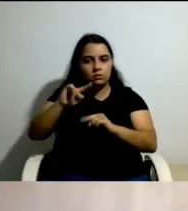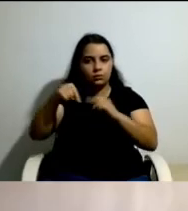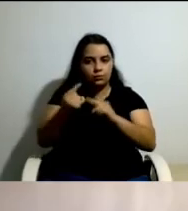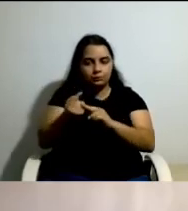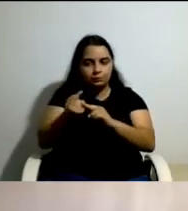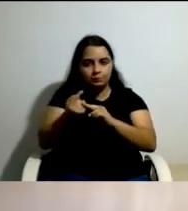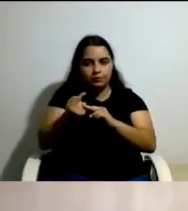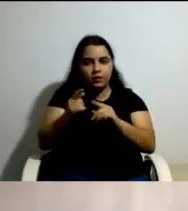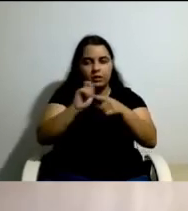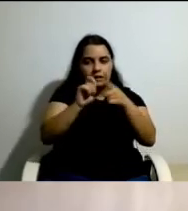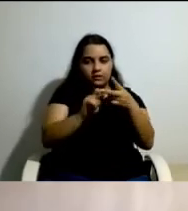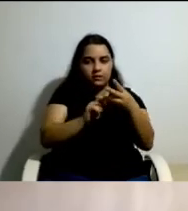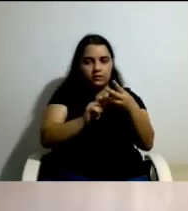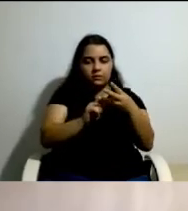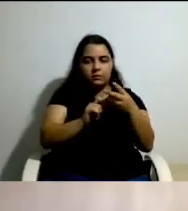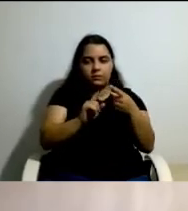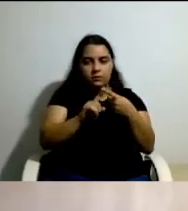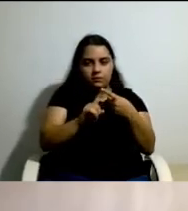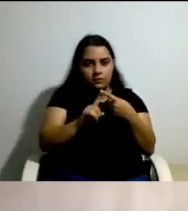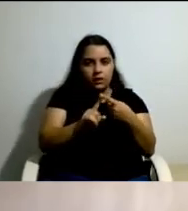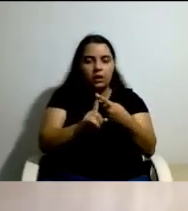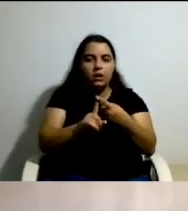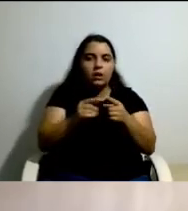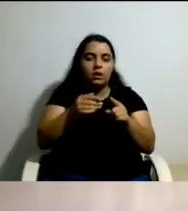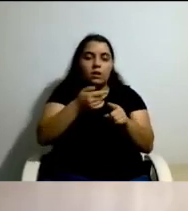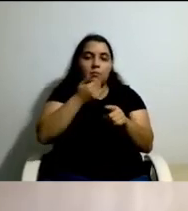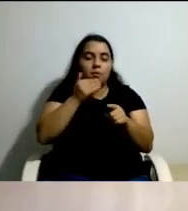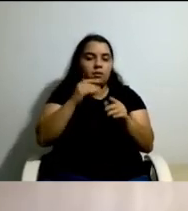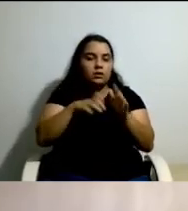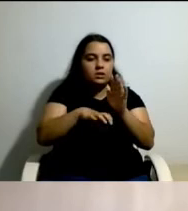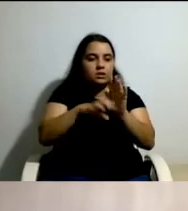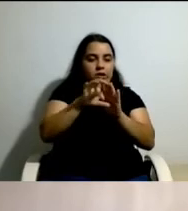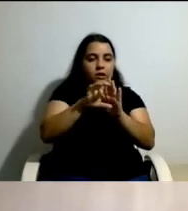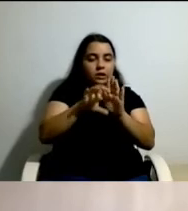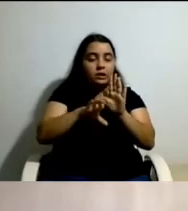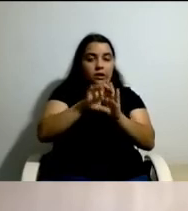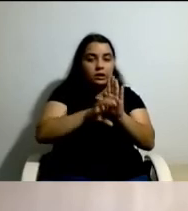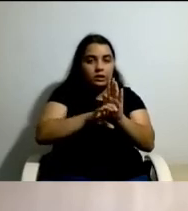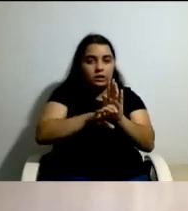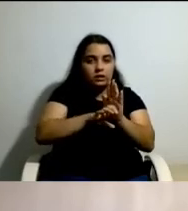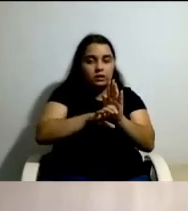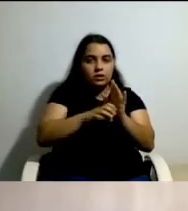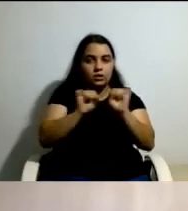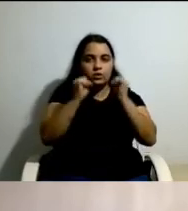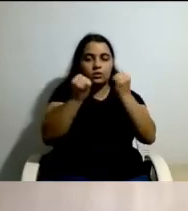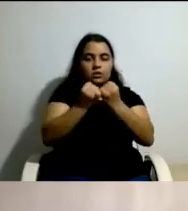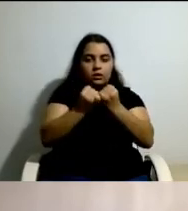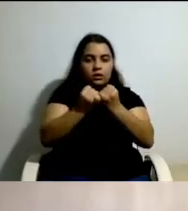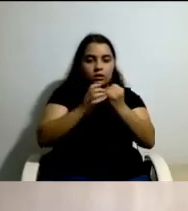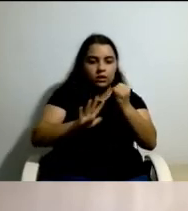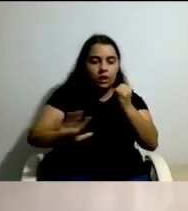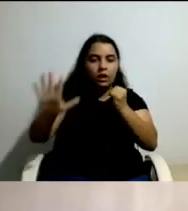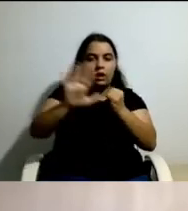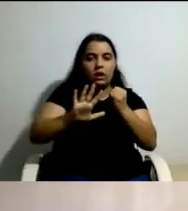Especificamente, dando a homogeneidade das características sociodemográficas e da tipologia de incapacidades, no caso, a sobre-representação de